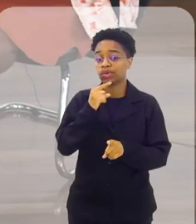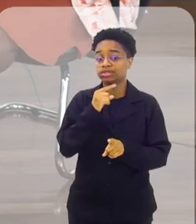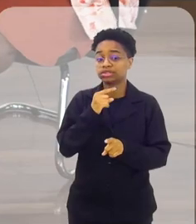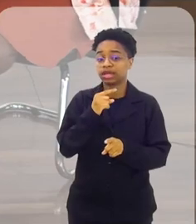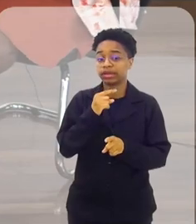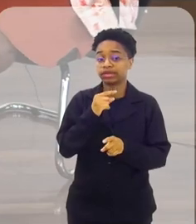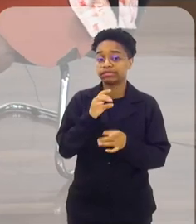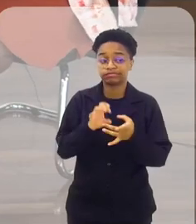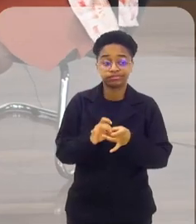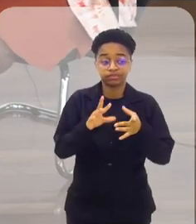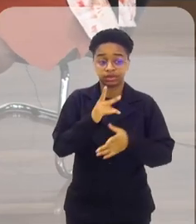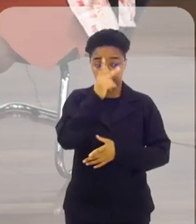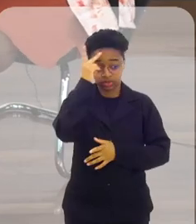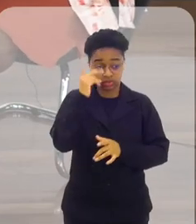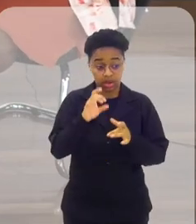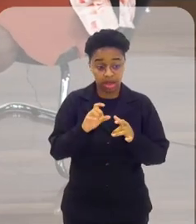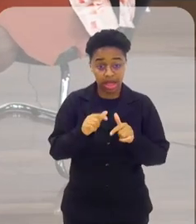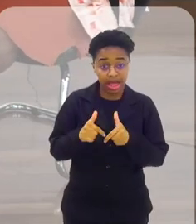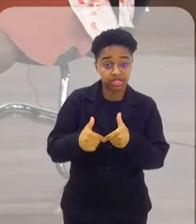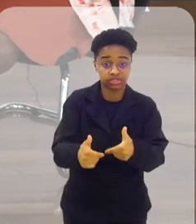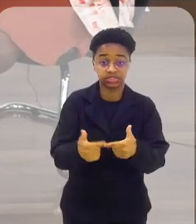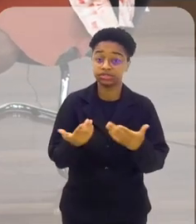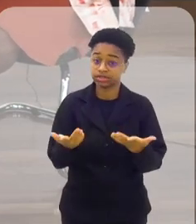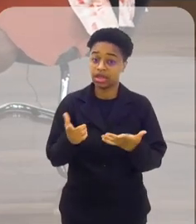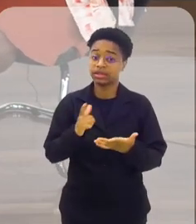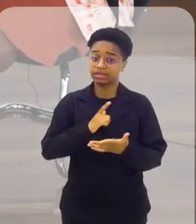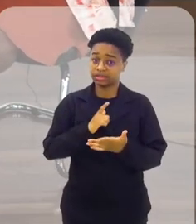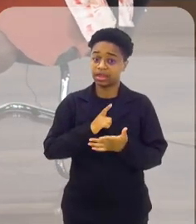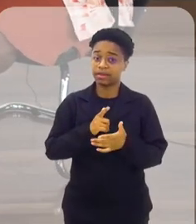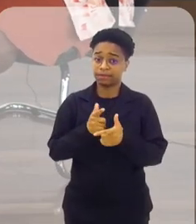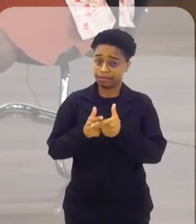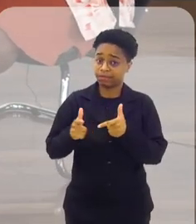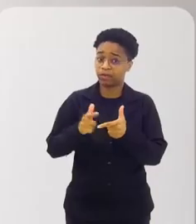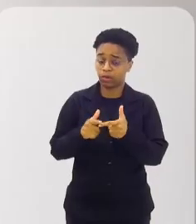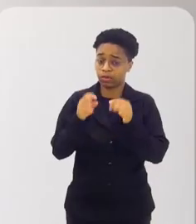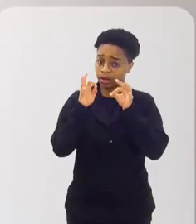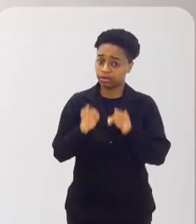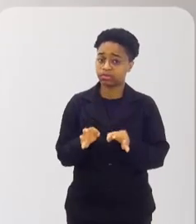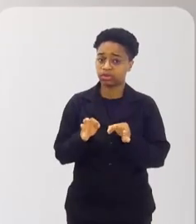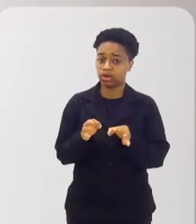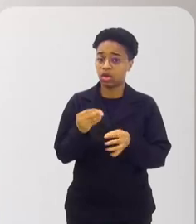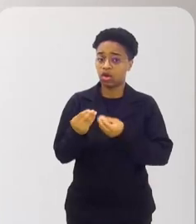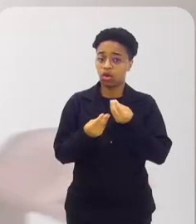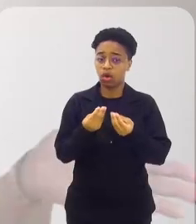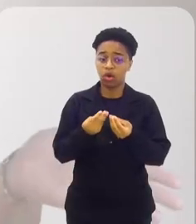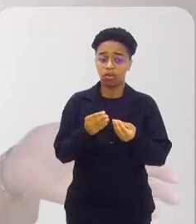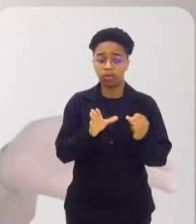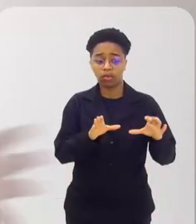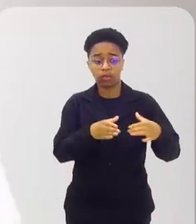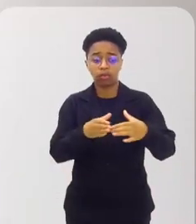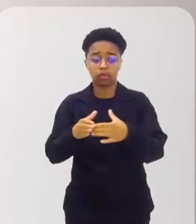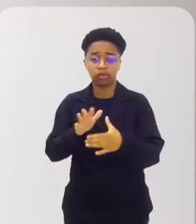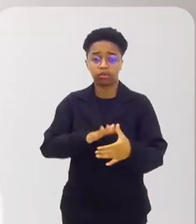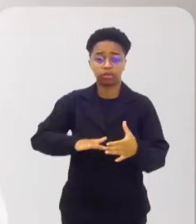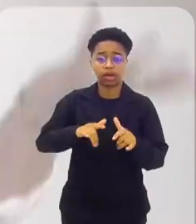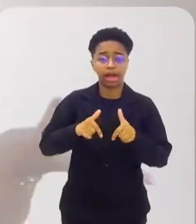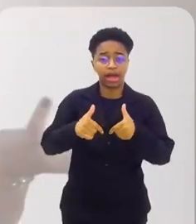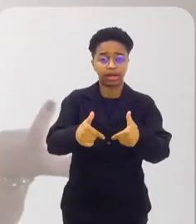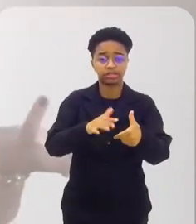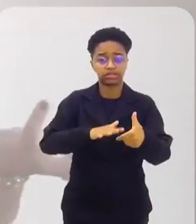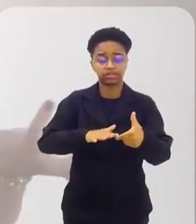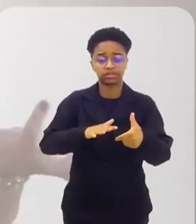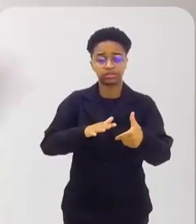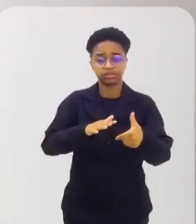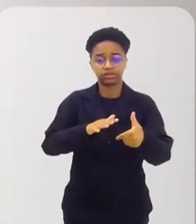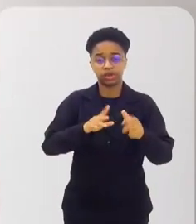defensor dos direitos humanos atue. Então, a gente está aí num abismo, digamos assim, das causas humanitárias em